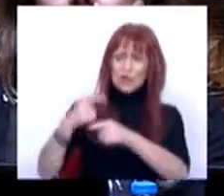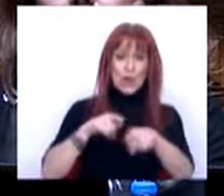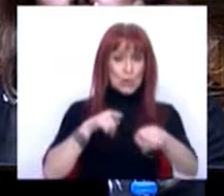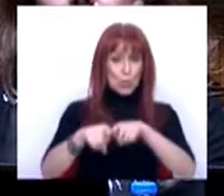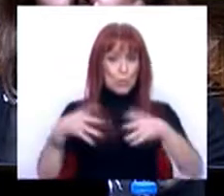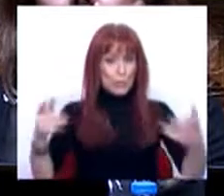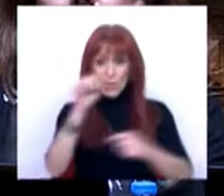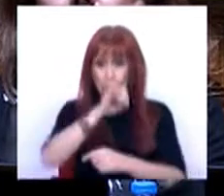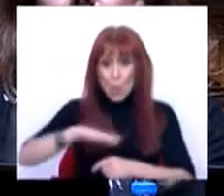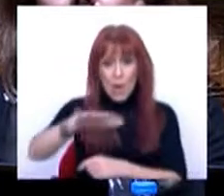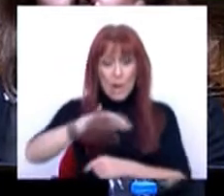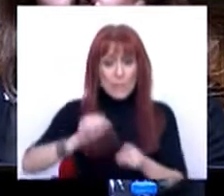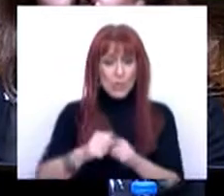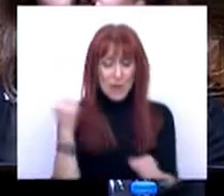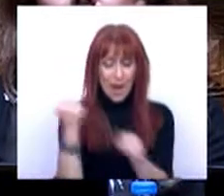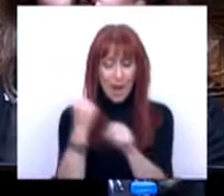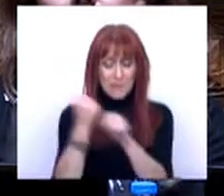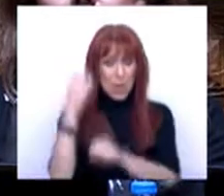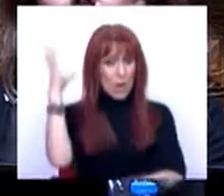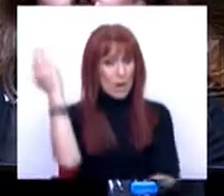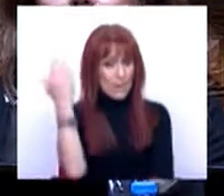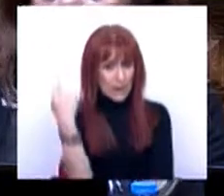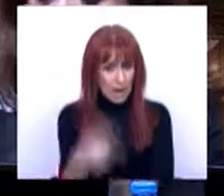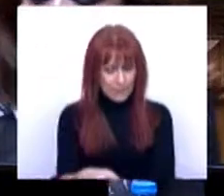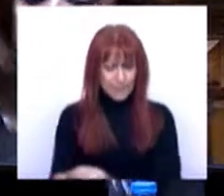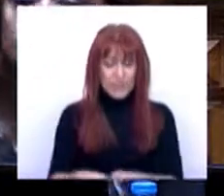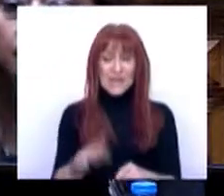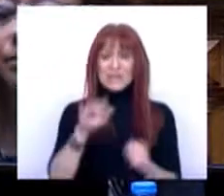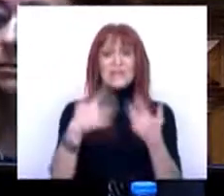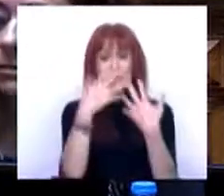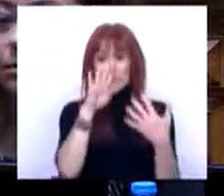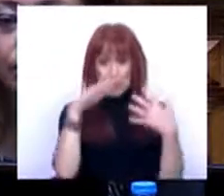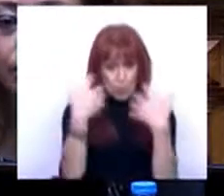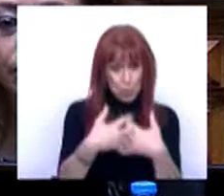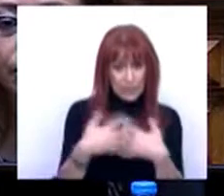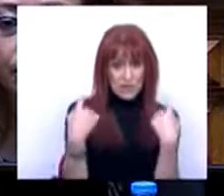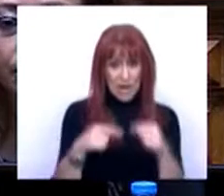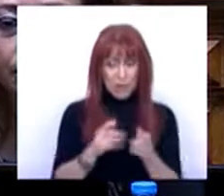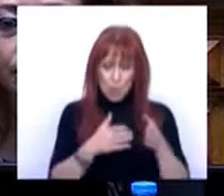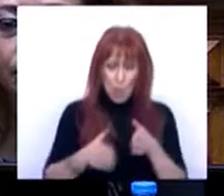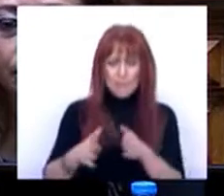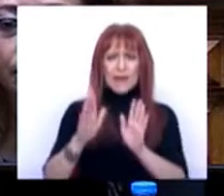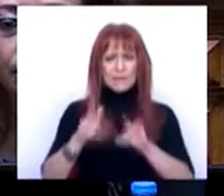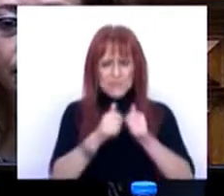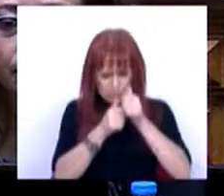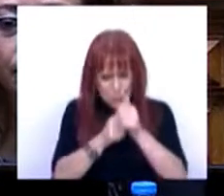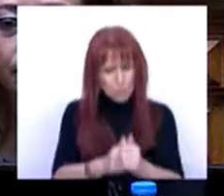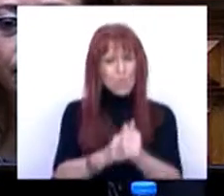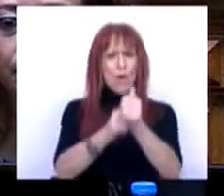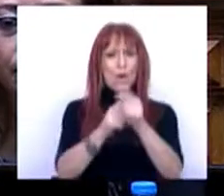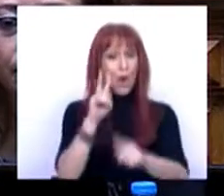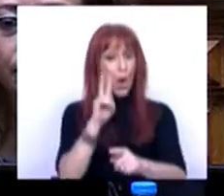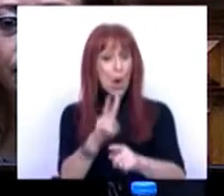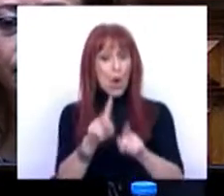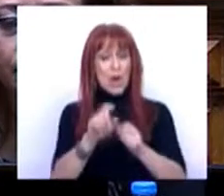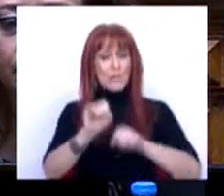políticas ambientais e na ação climática. E, se dúvida desouvesse que este é o caminho que deve ser seguido, é só